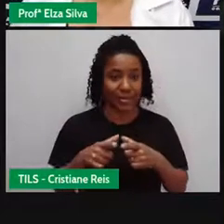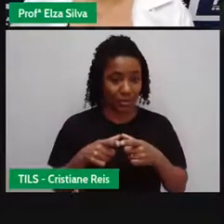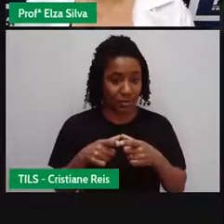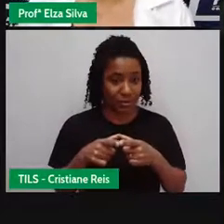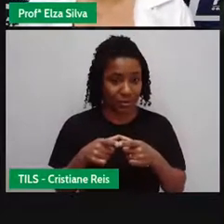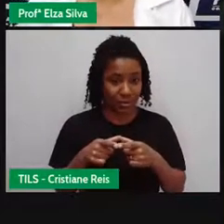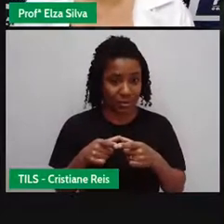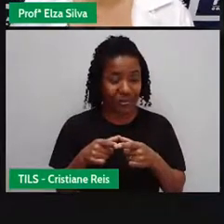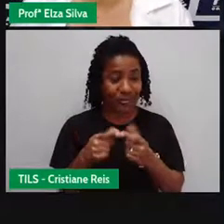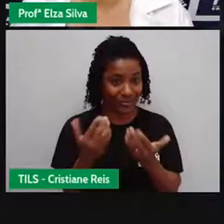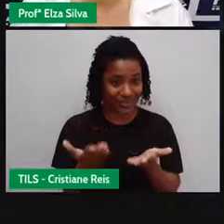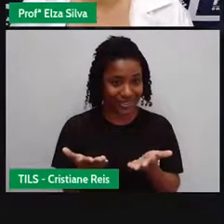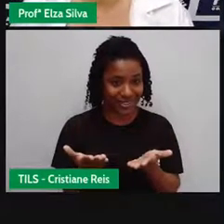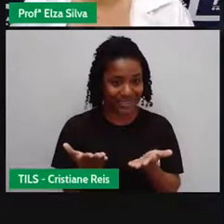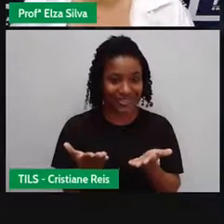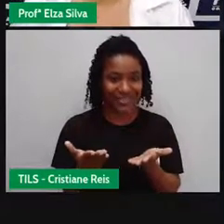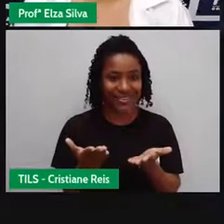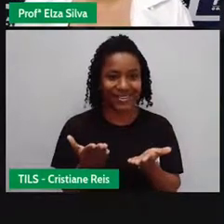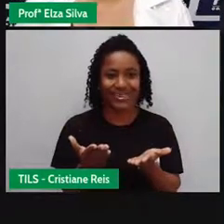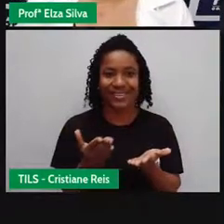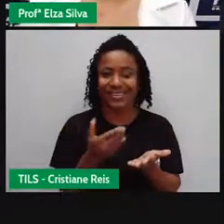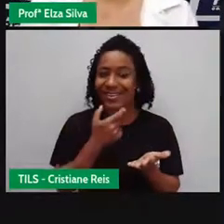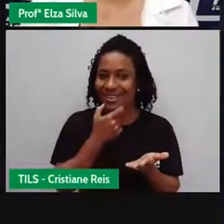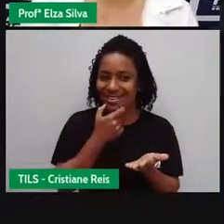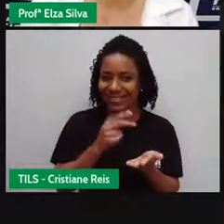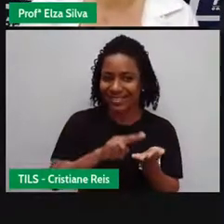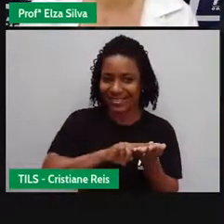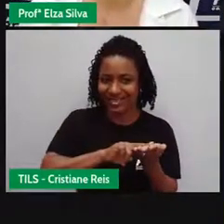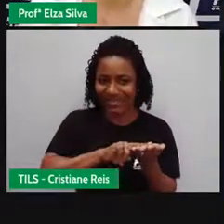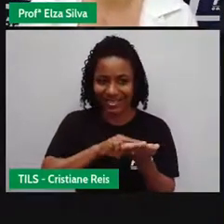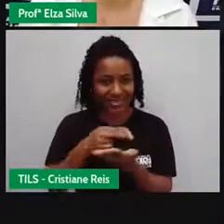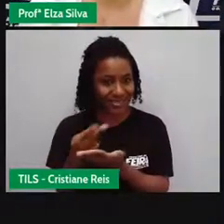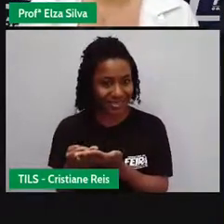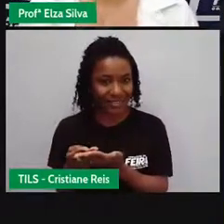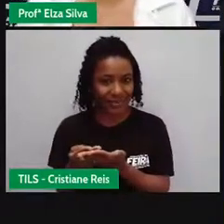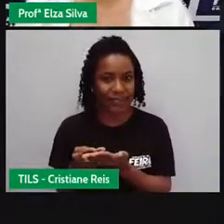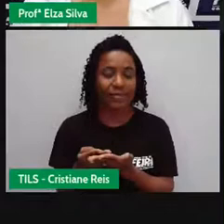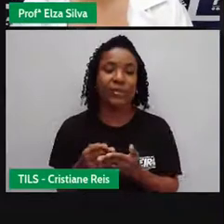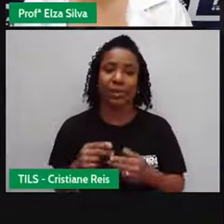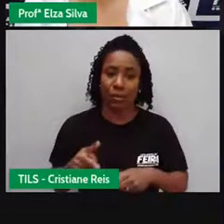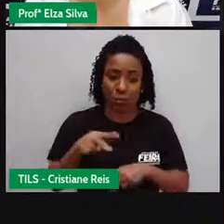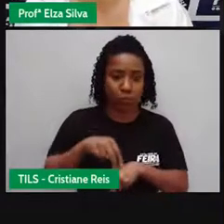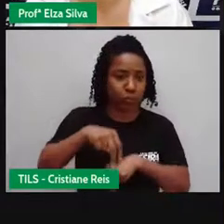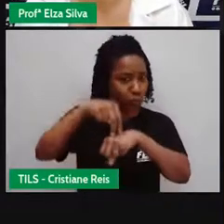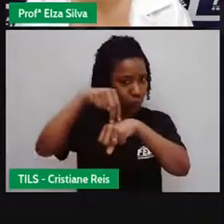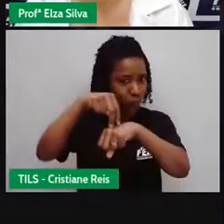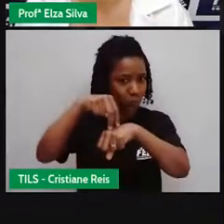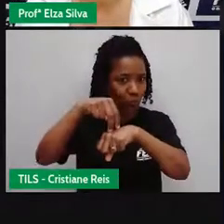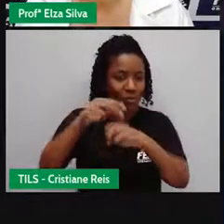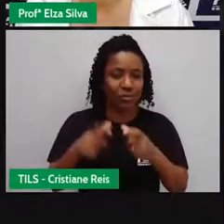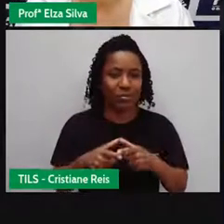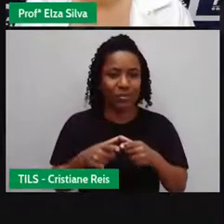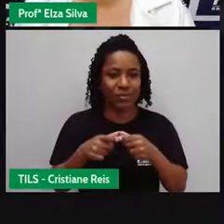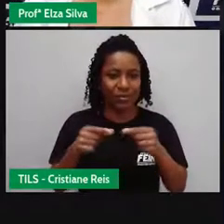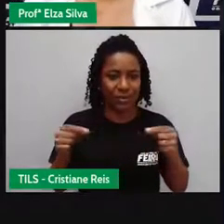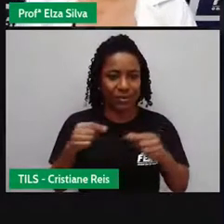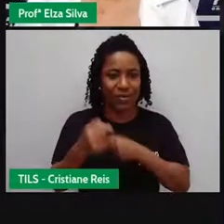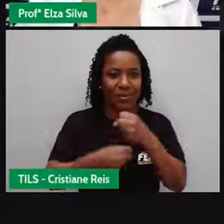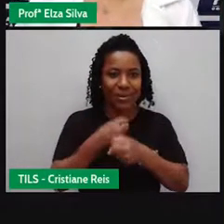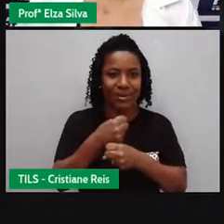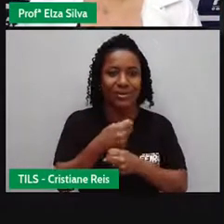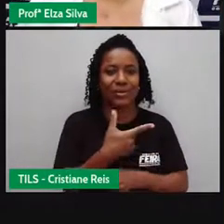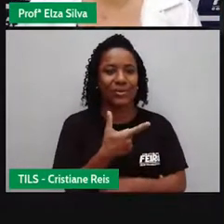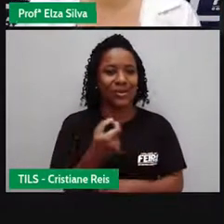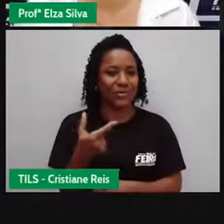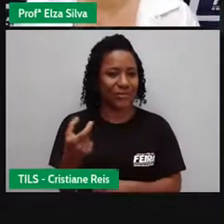Olympic podium Então, o pódio olímpico Em Tóquio 2020 O que